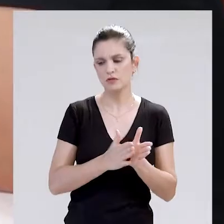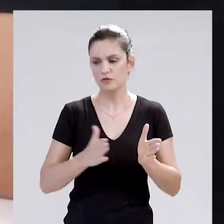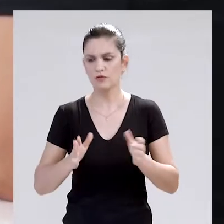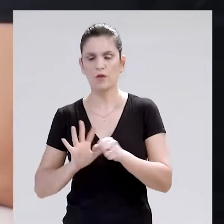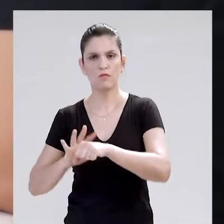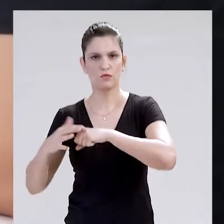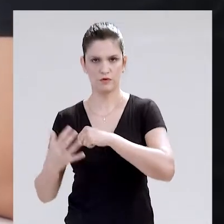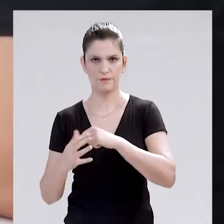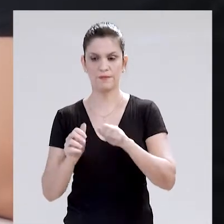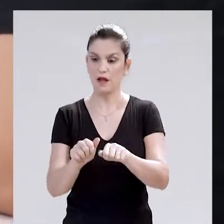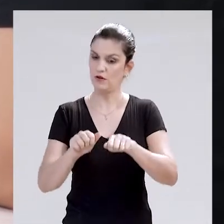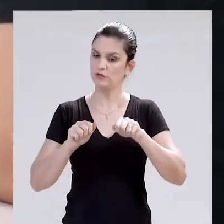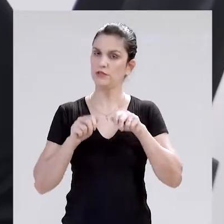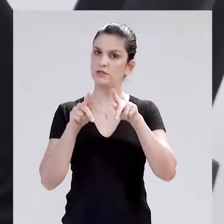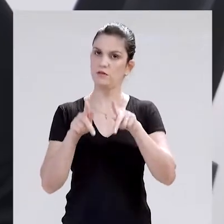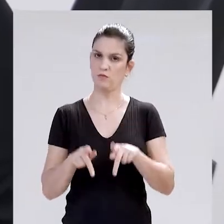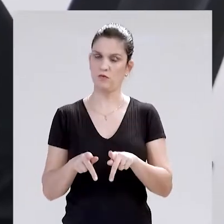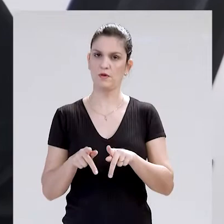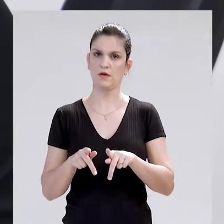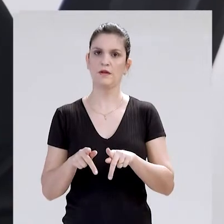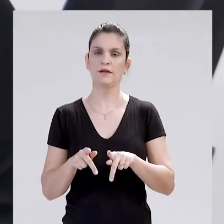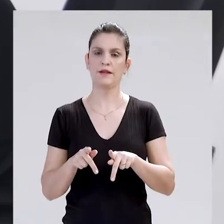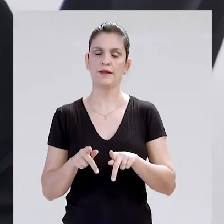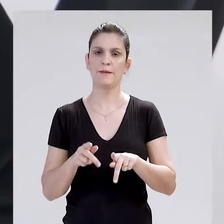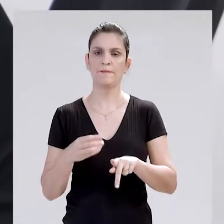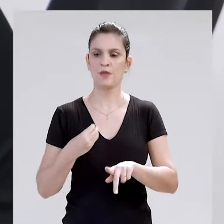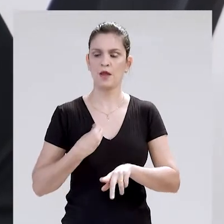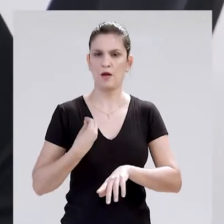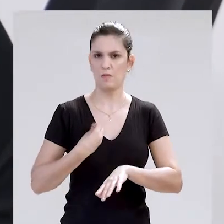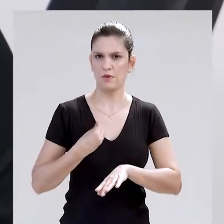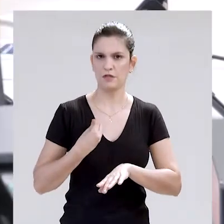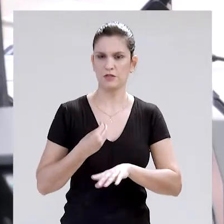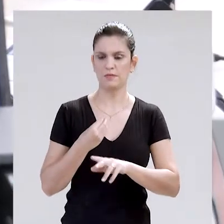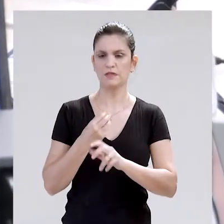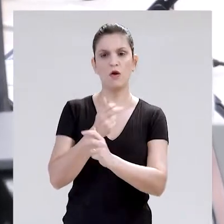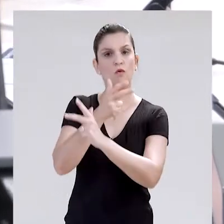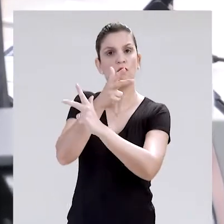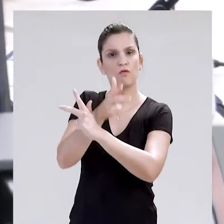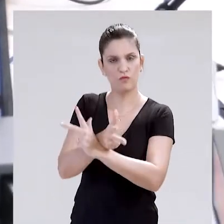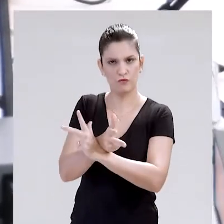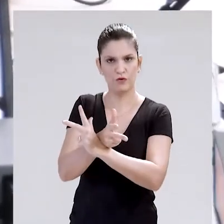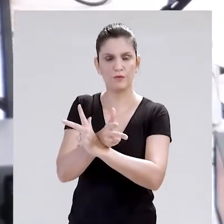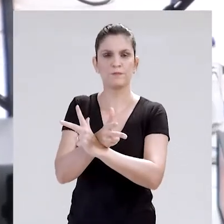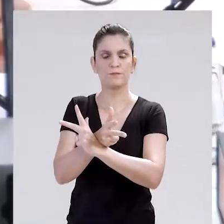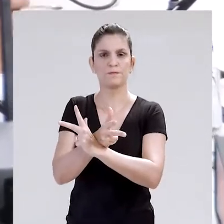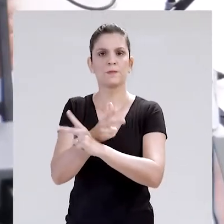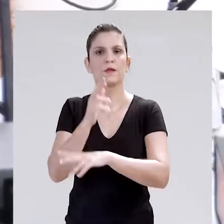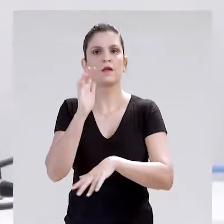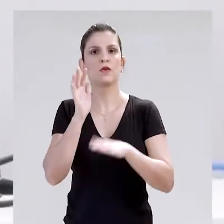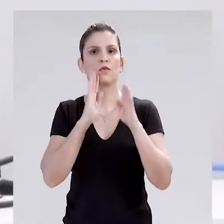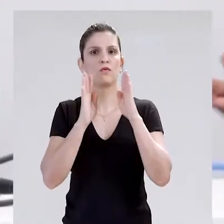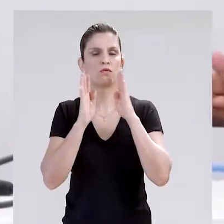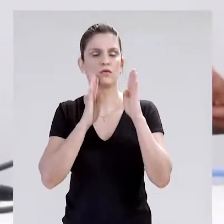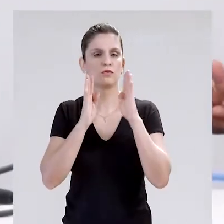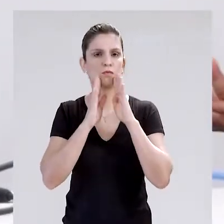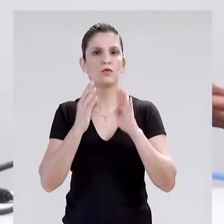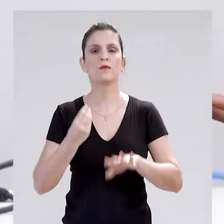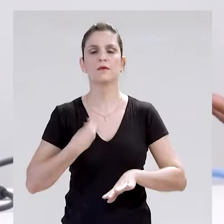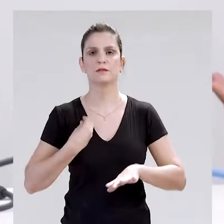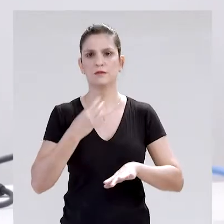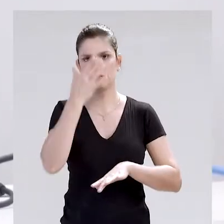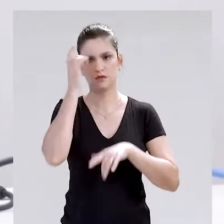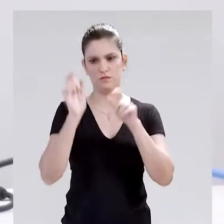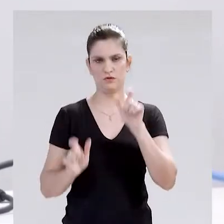Em decorrência da pandemia de Covid-19, a audiência foi fechada ao público, que participou de forma virtual